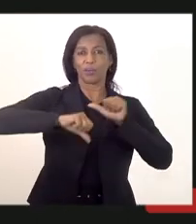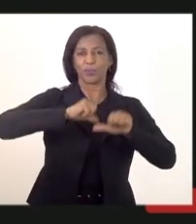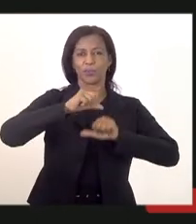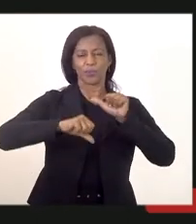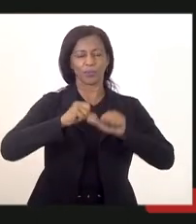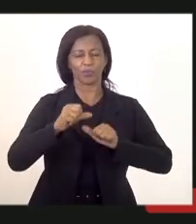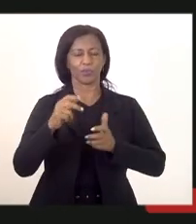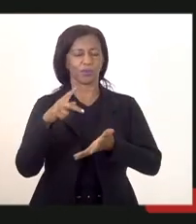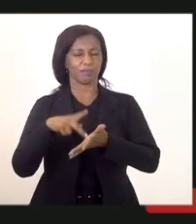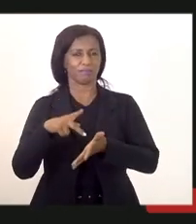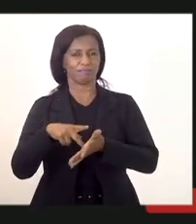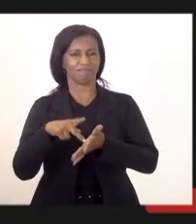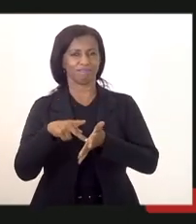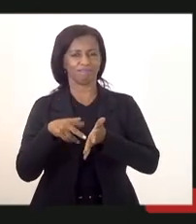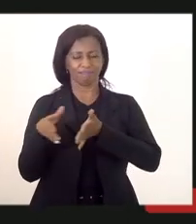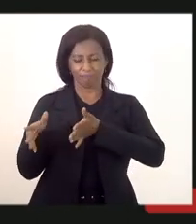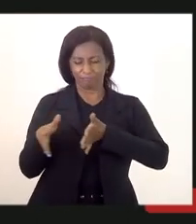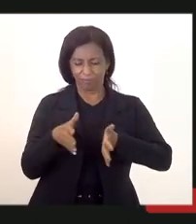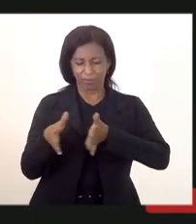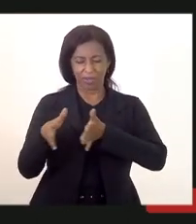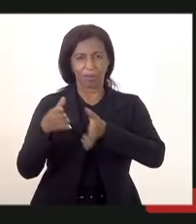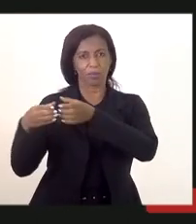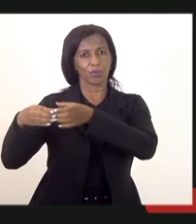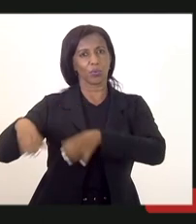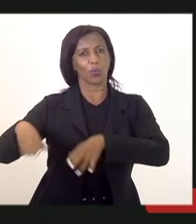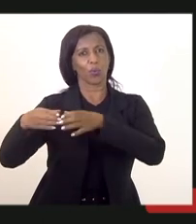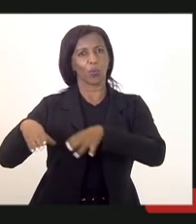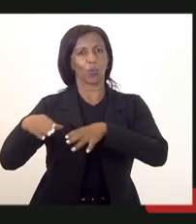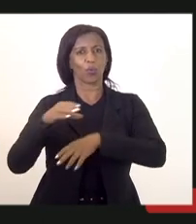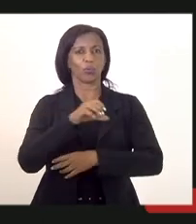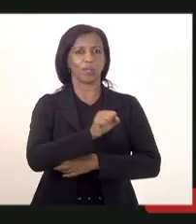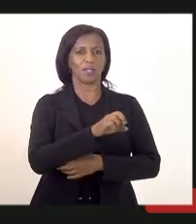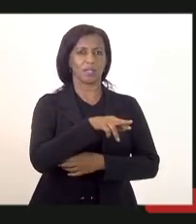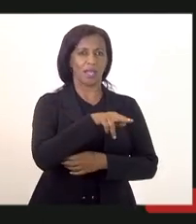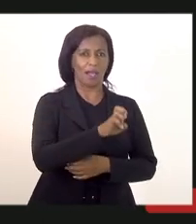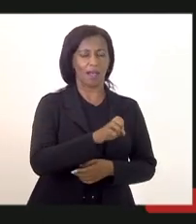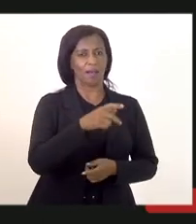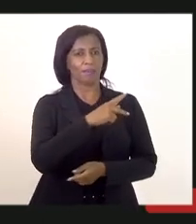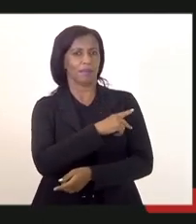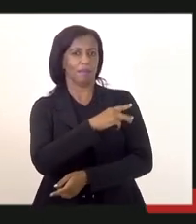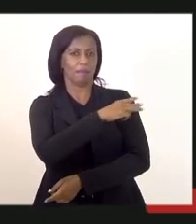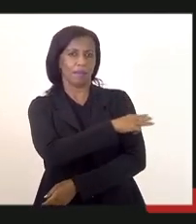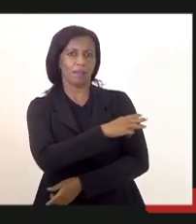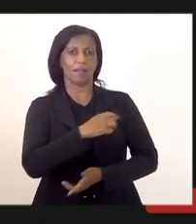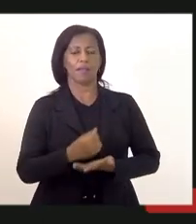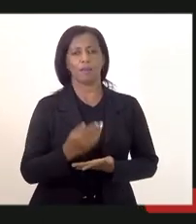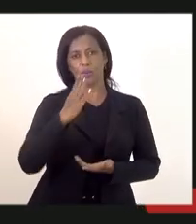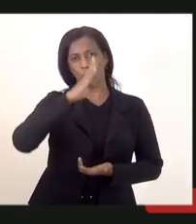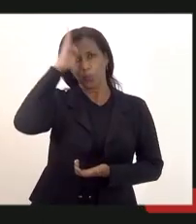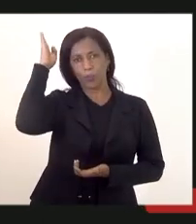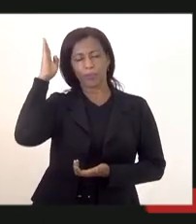a trajetória desses concursos o concurso da CEAP o concurso da PM o concurso dos bombeiros